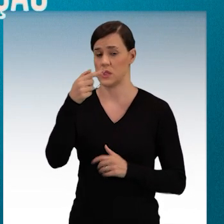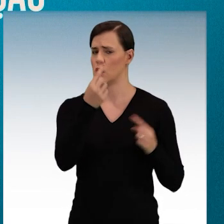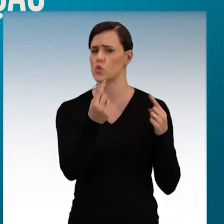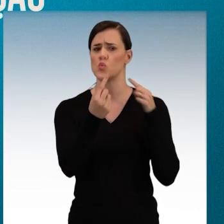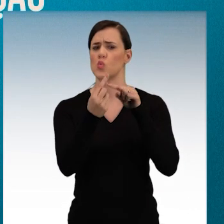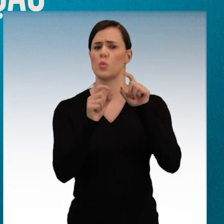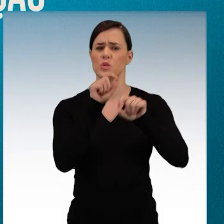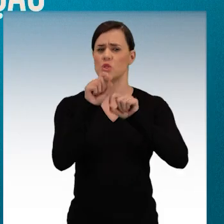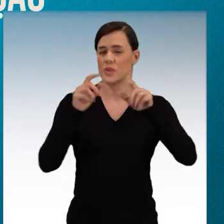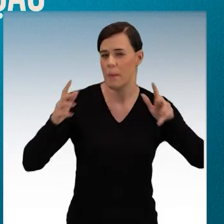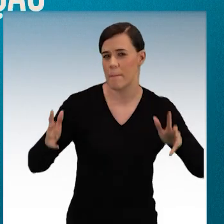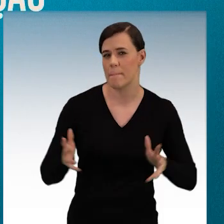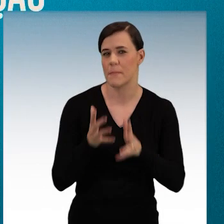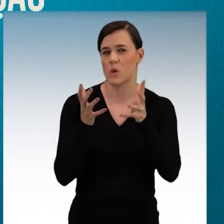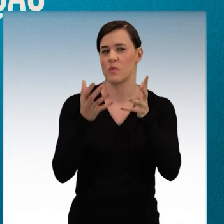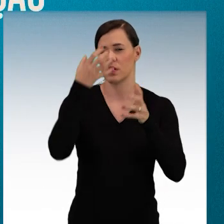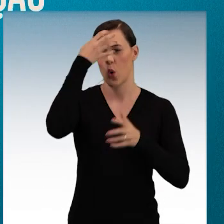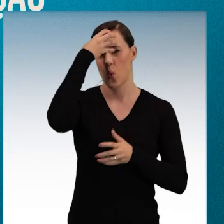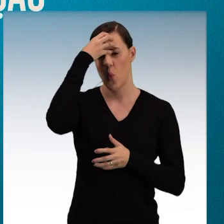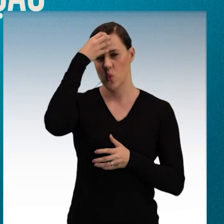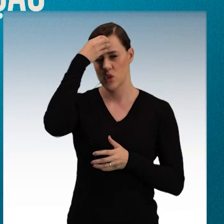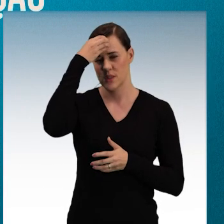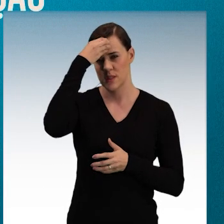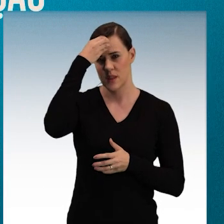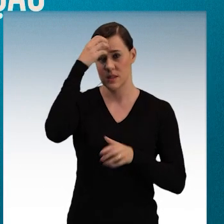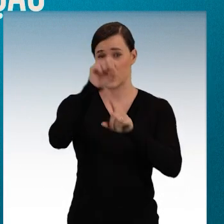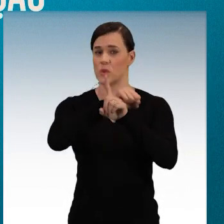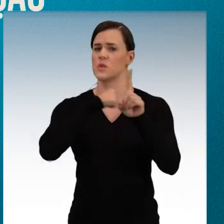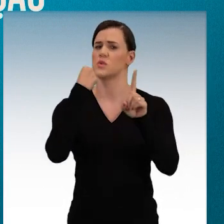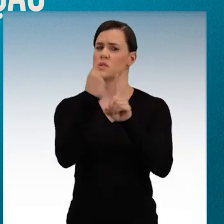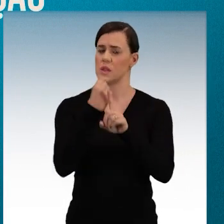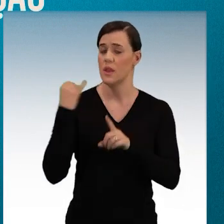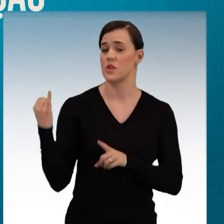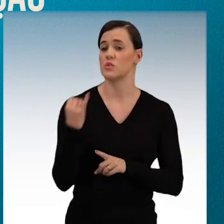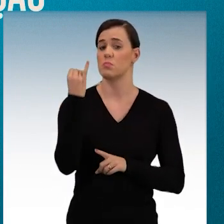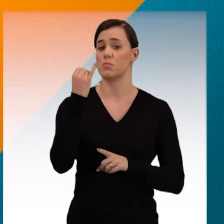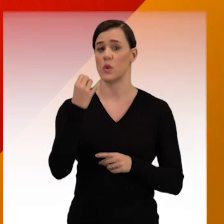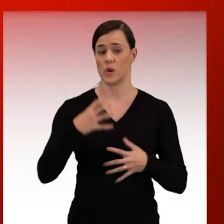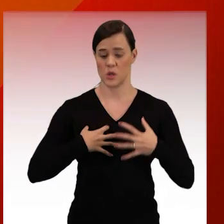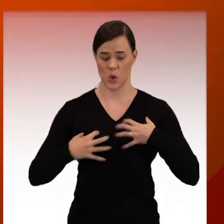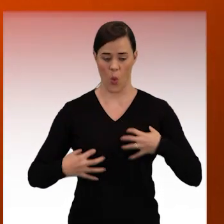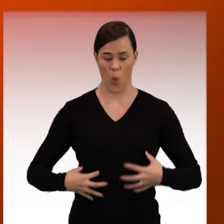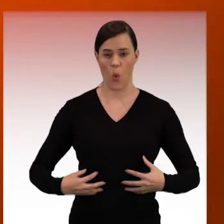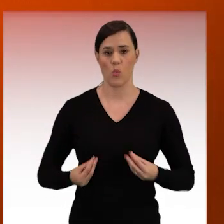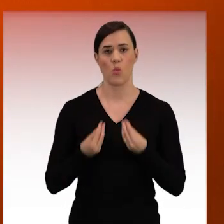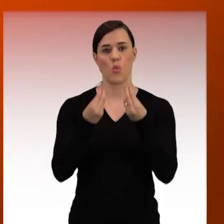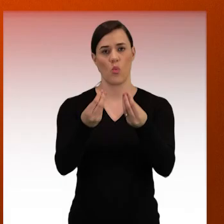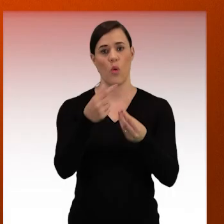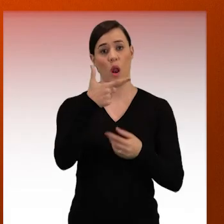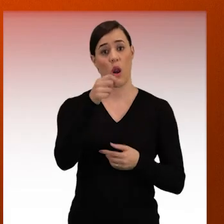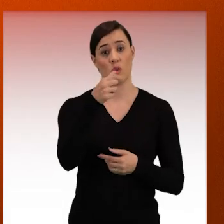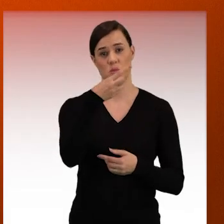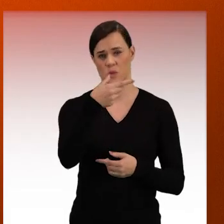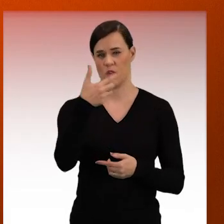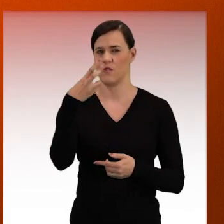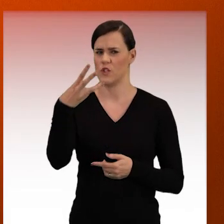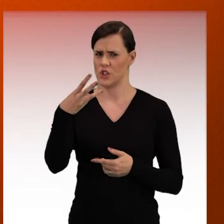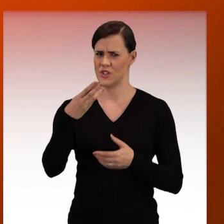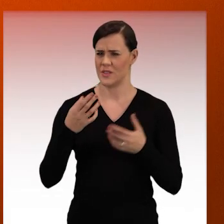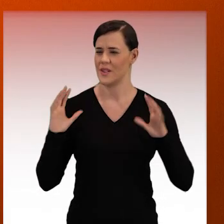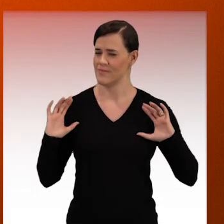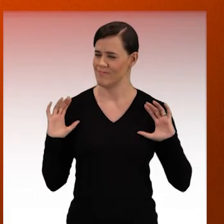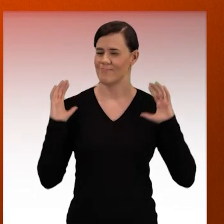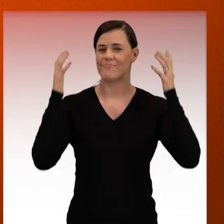com o objetivo de promover a conceitização da sociedade sobre a importância da doação. E em 2023, temos muito o que